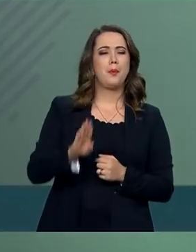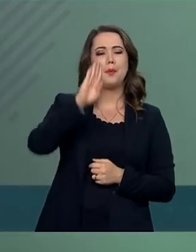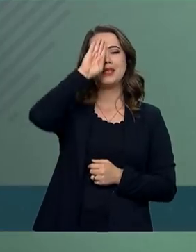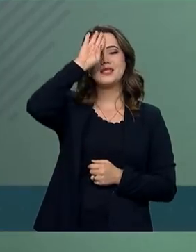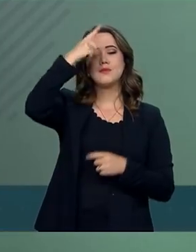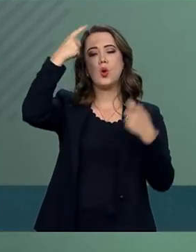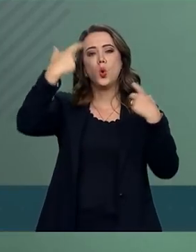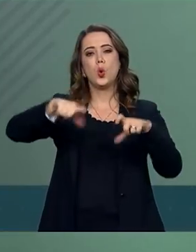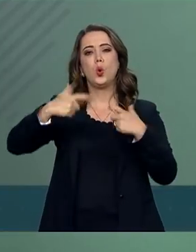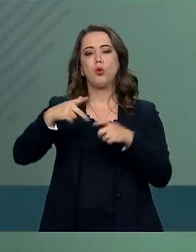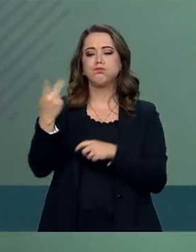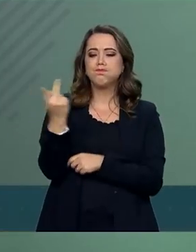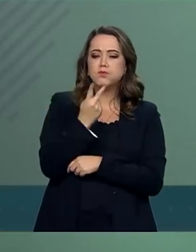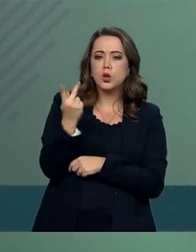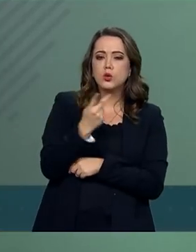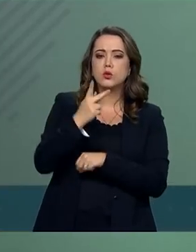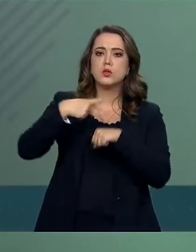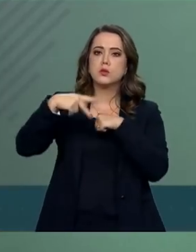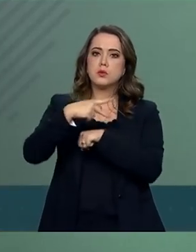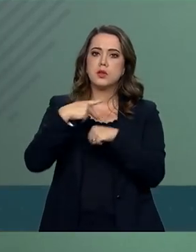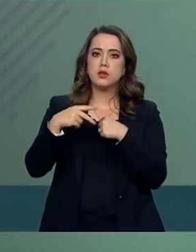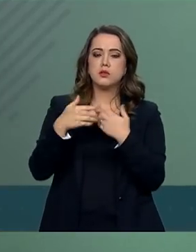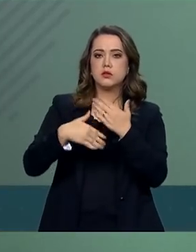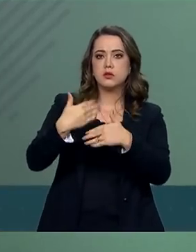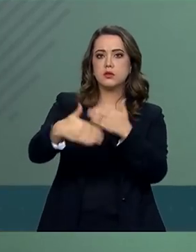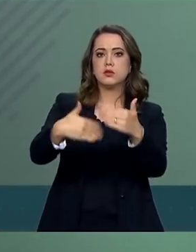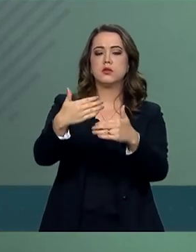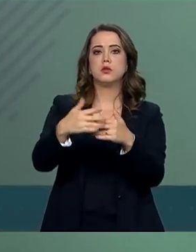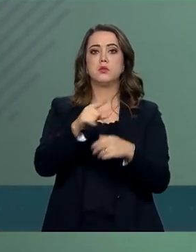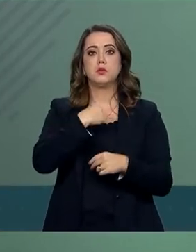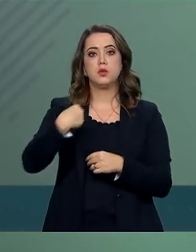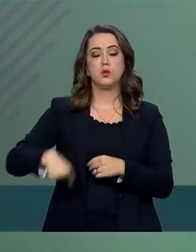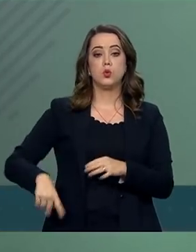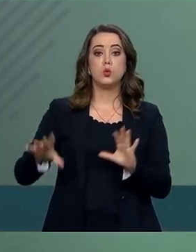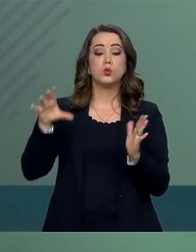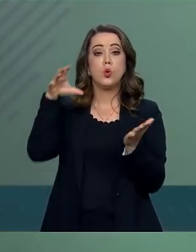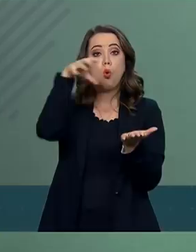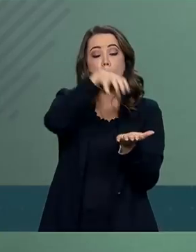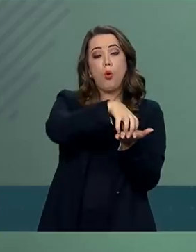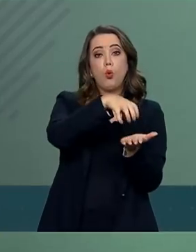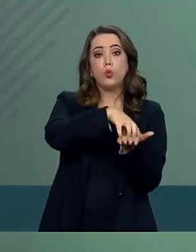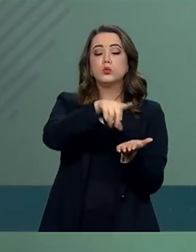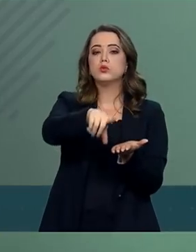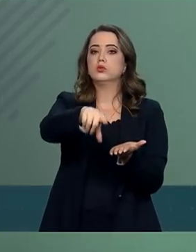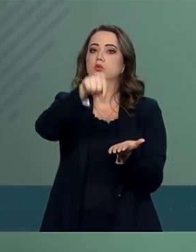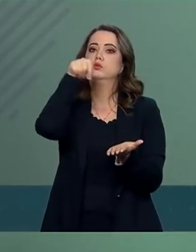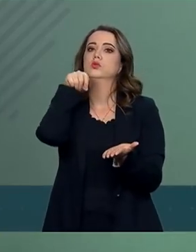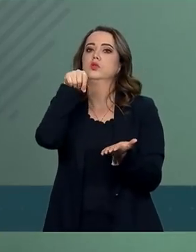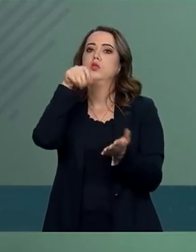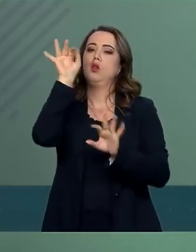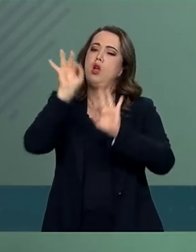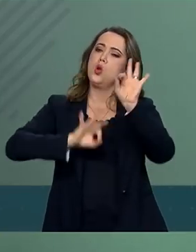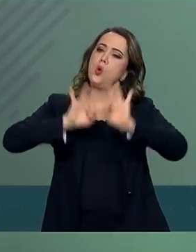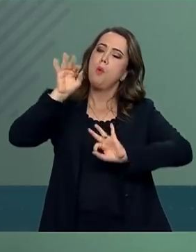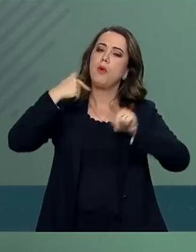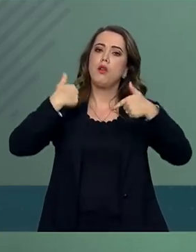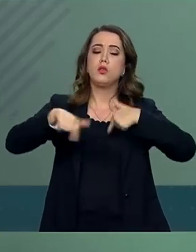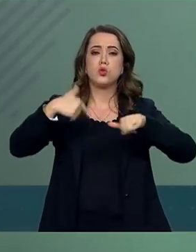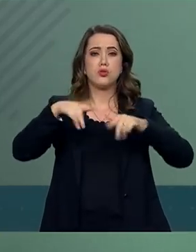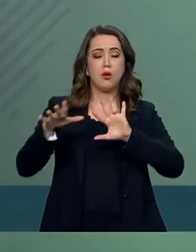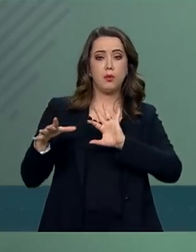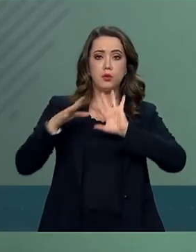e desempenha papel fundamental como órgão decisório no plano de ação